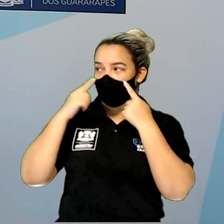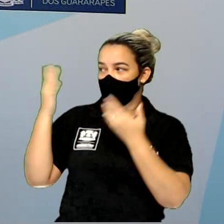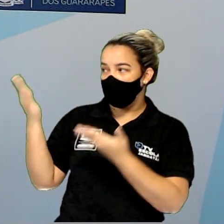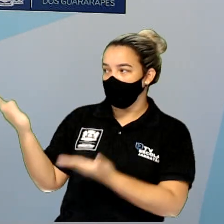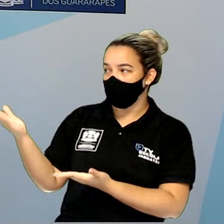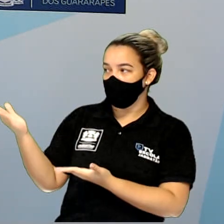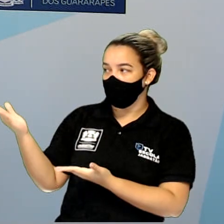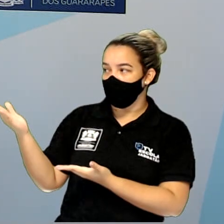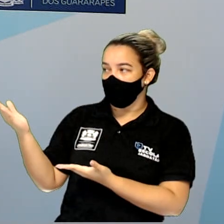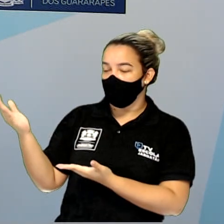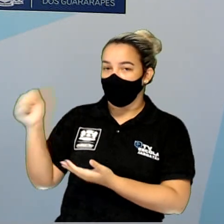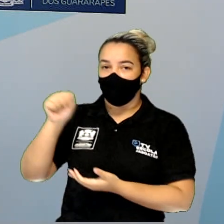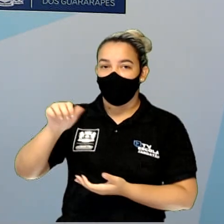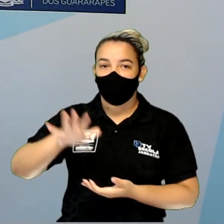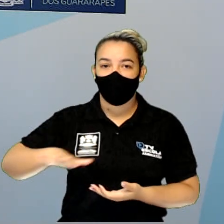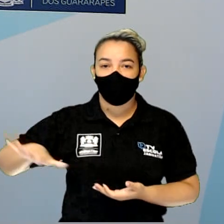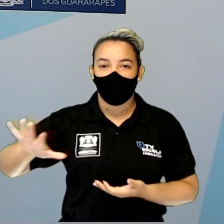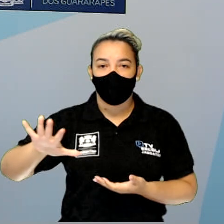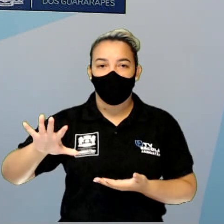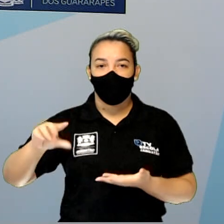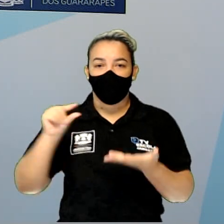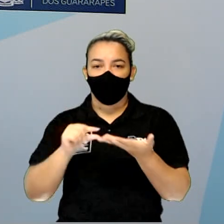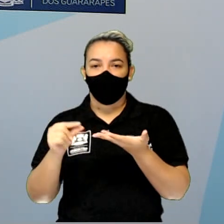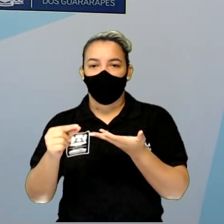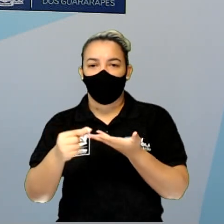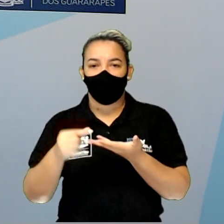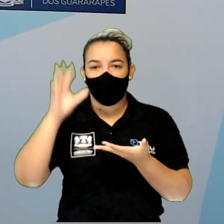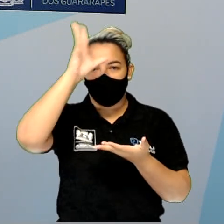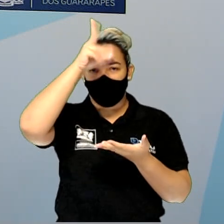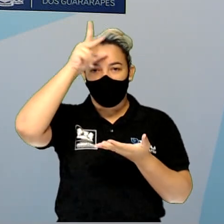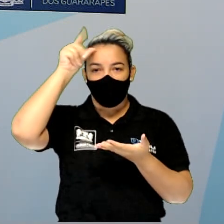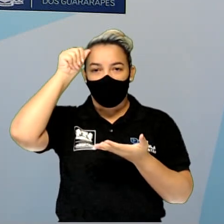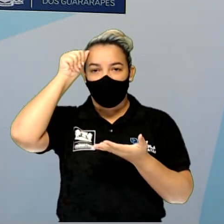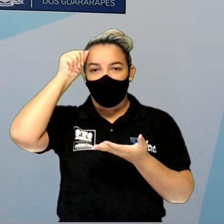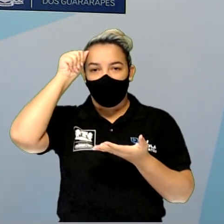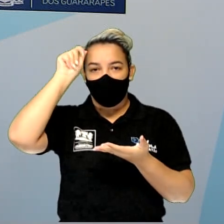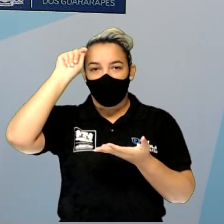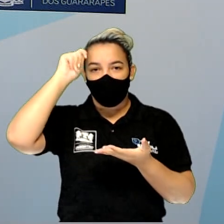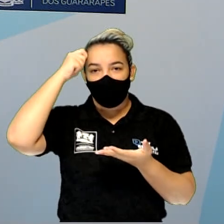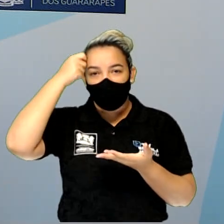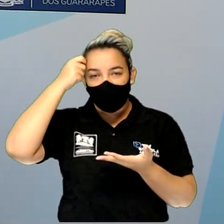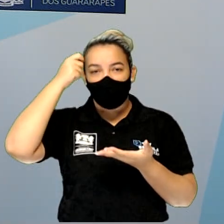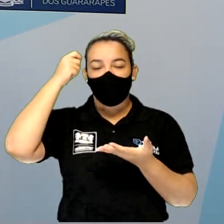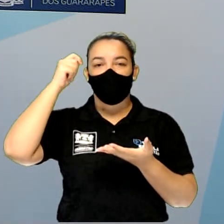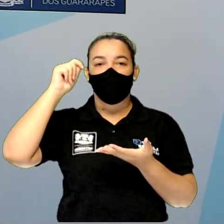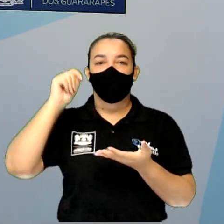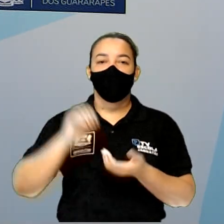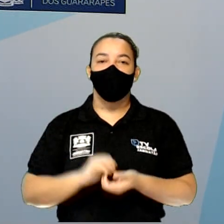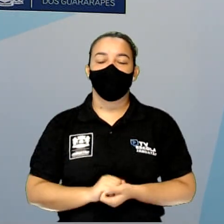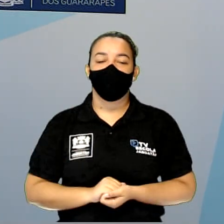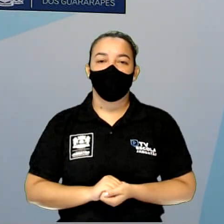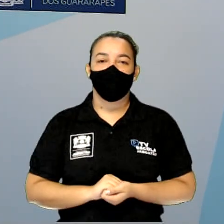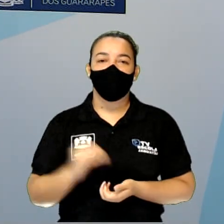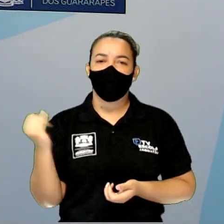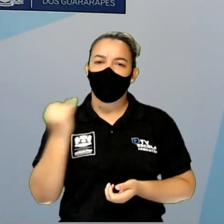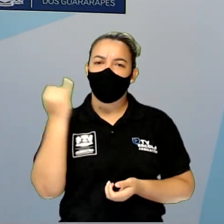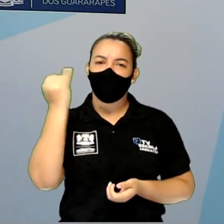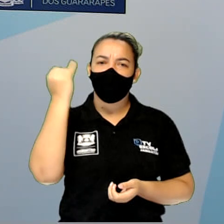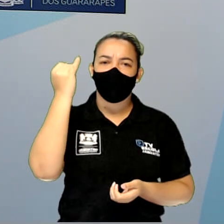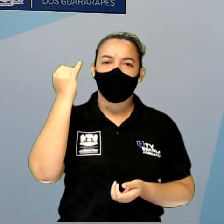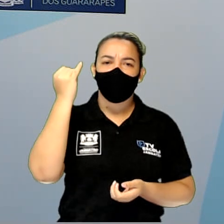vocês observam, a gente tem o continente africano, aqui a gente tem o continente asiático. Importante dizer para vocês que o